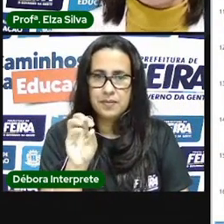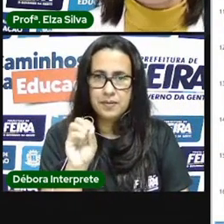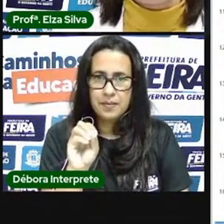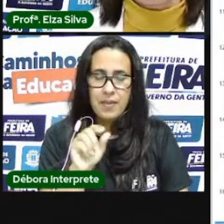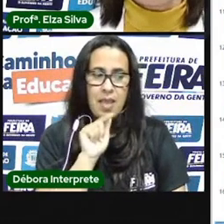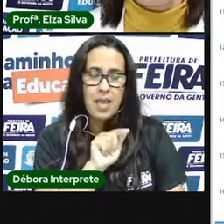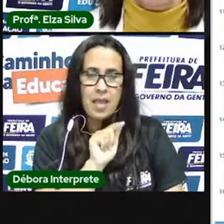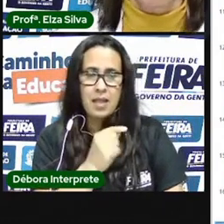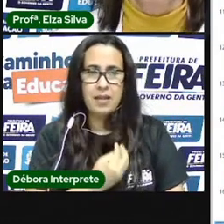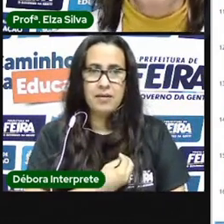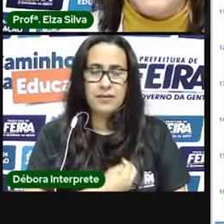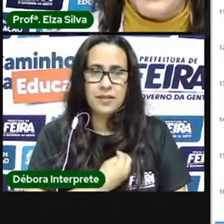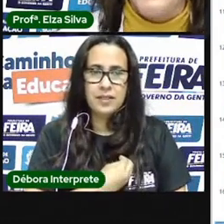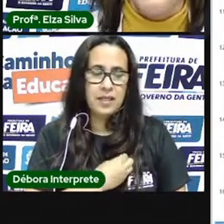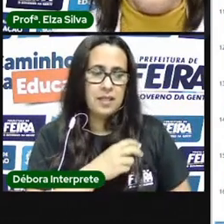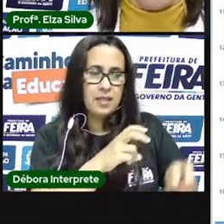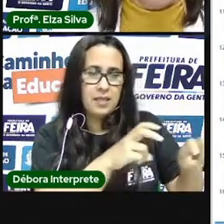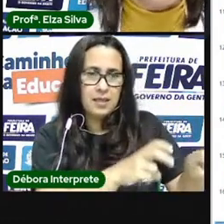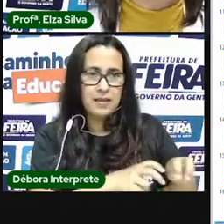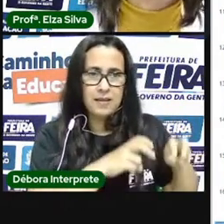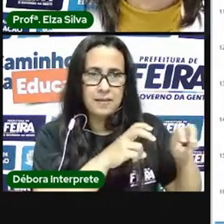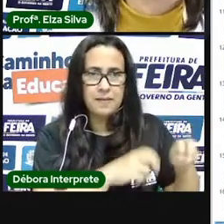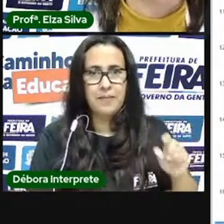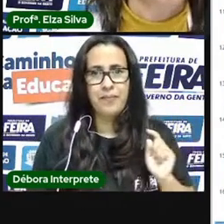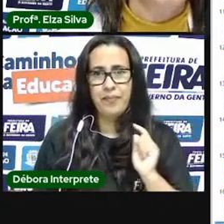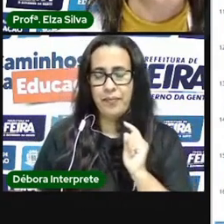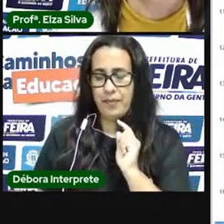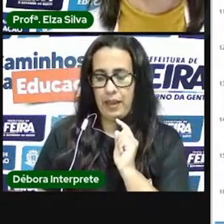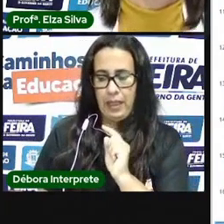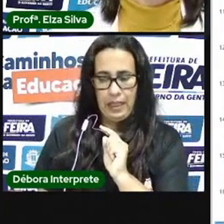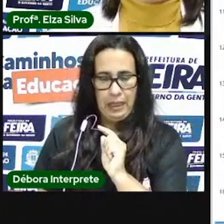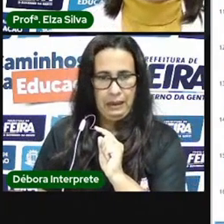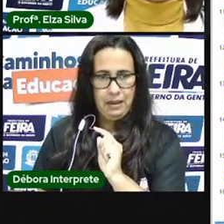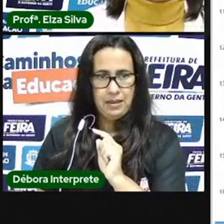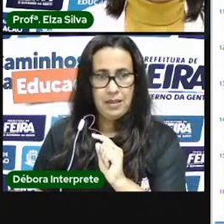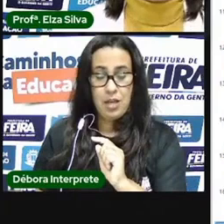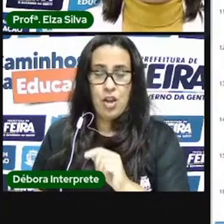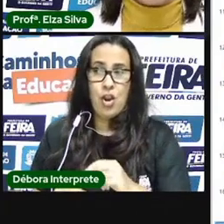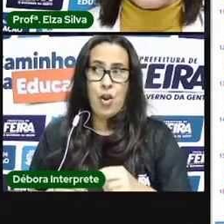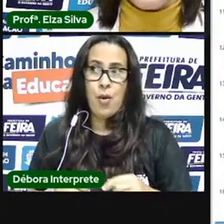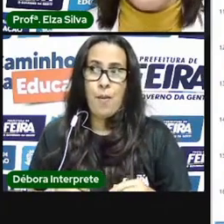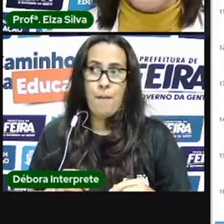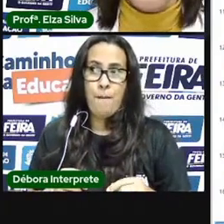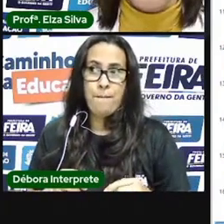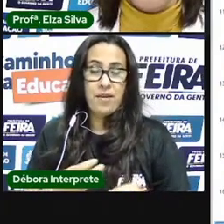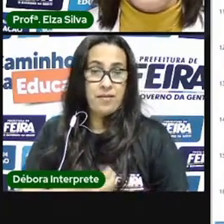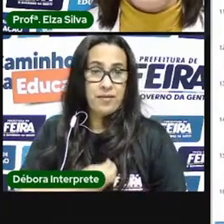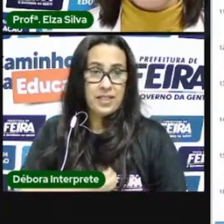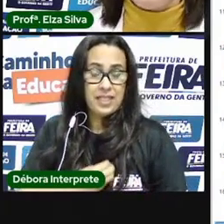disse vou mostrar como um garoto moderno deve se portar nessas situações